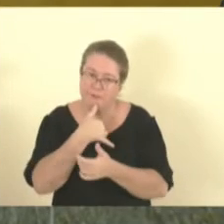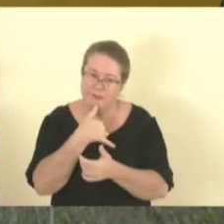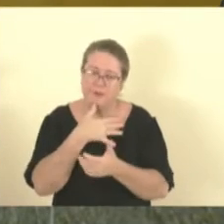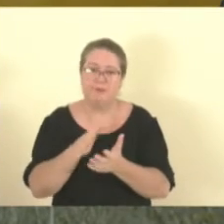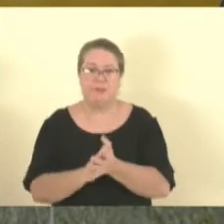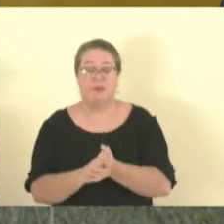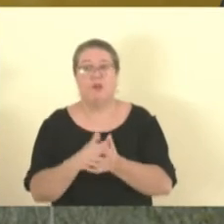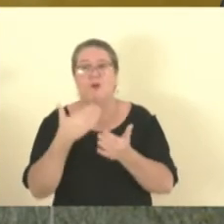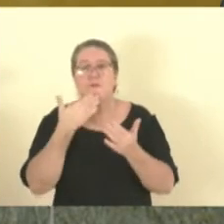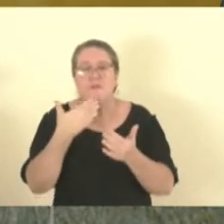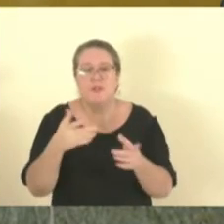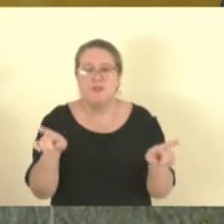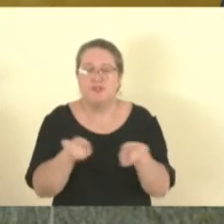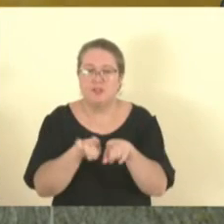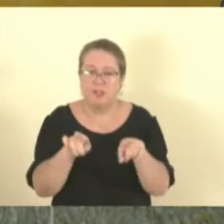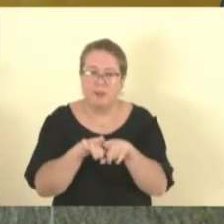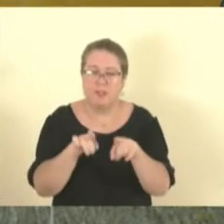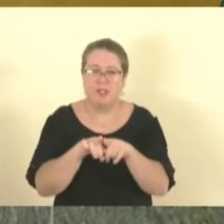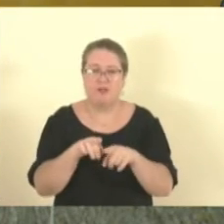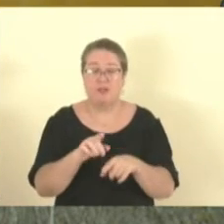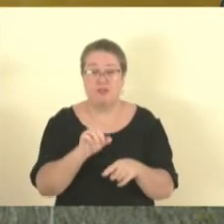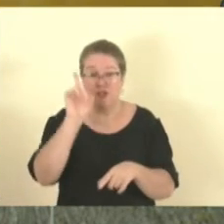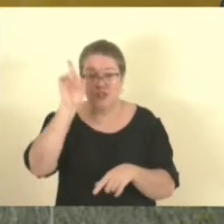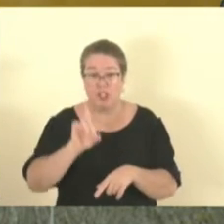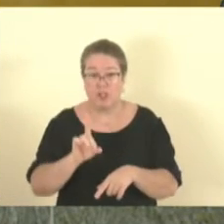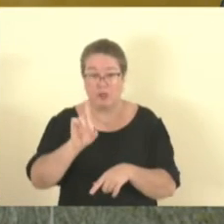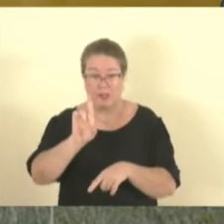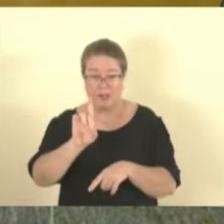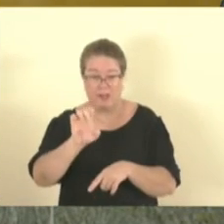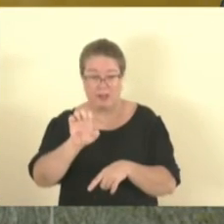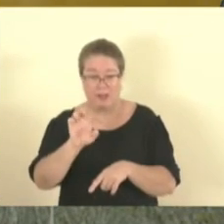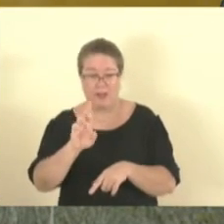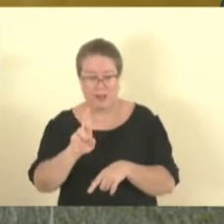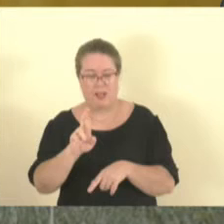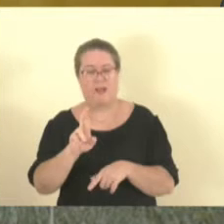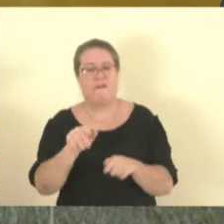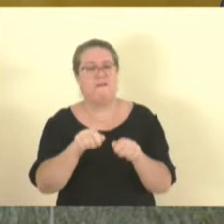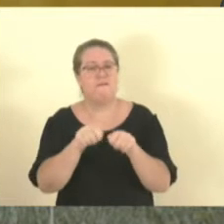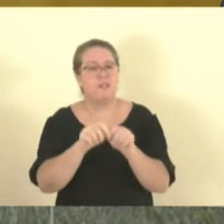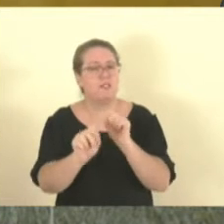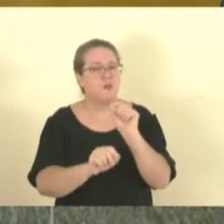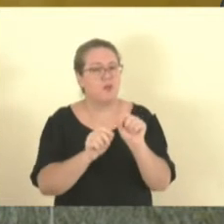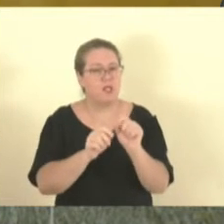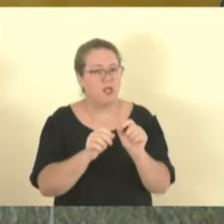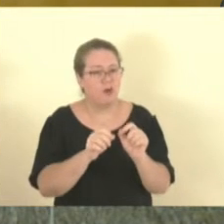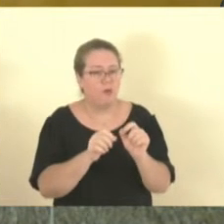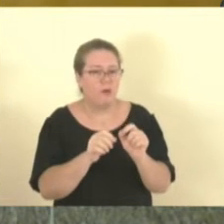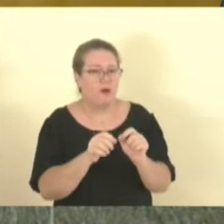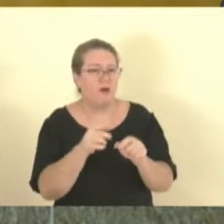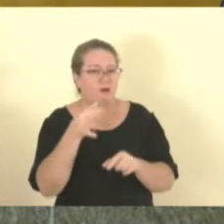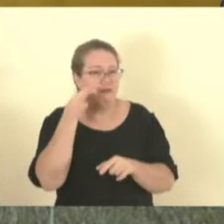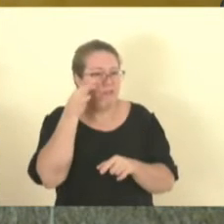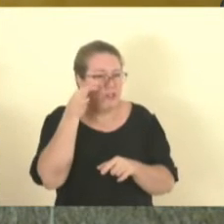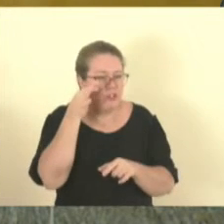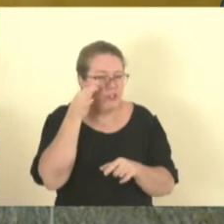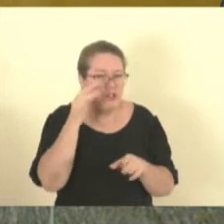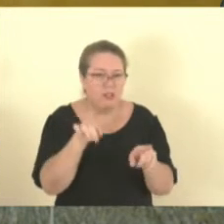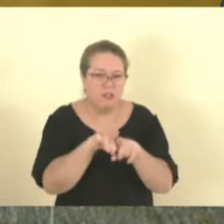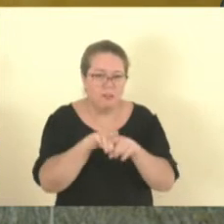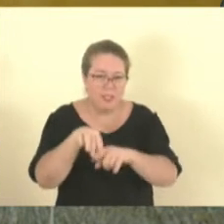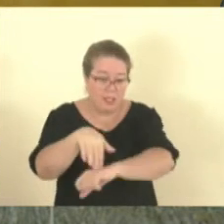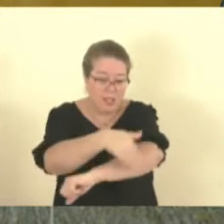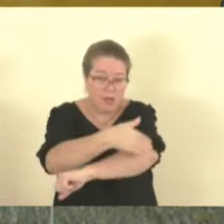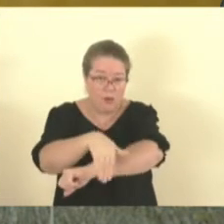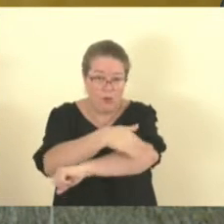solicitar mais uma vez aqui ao nosso diretor do DR que também faça uma fiscalização ali na limpeza da rodovia do sol.